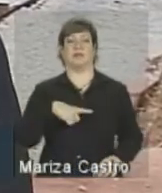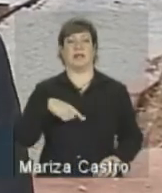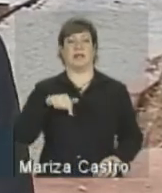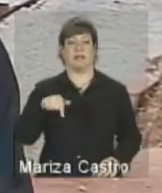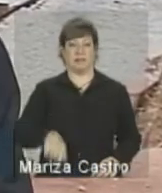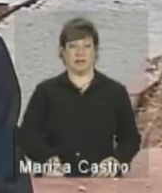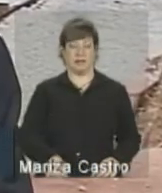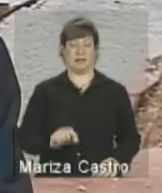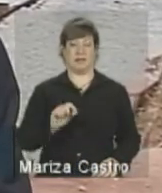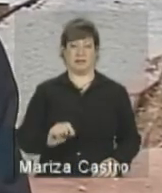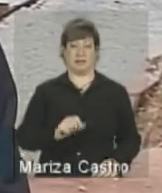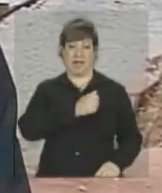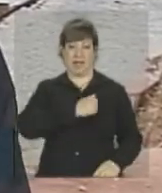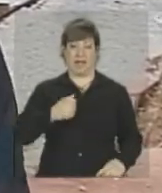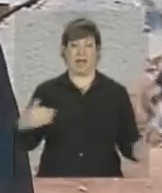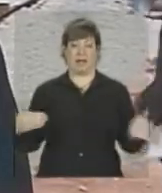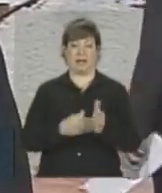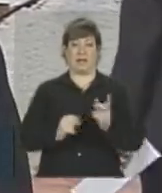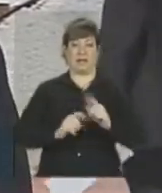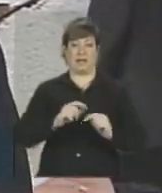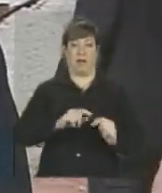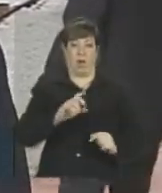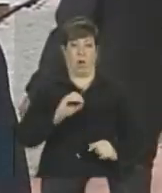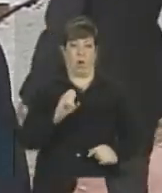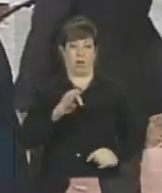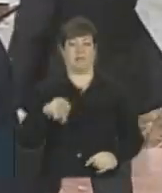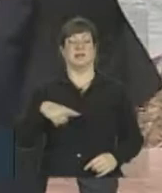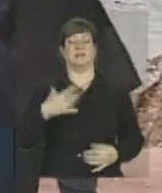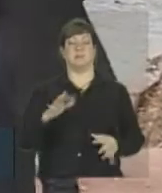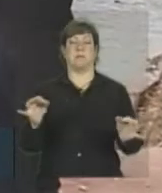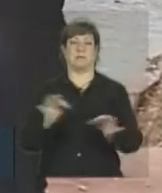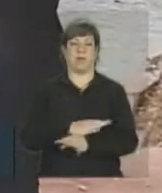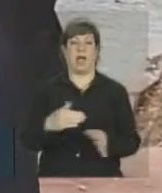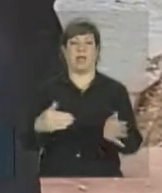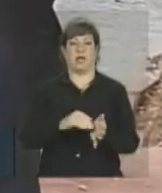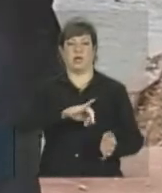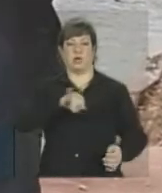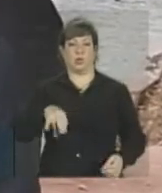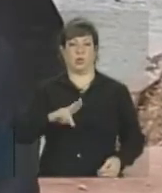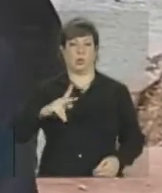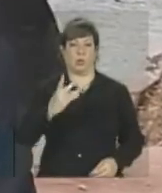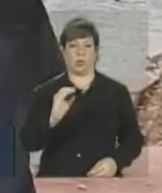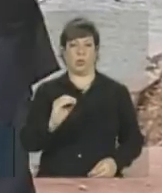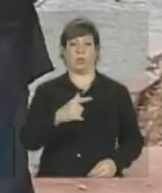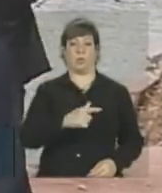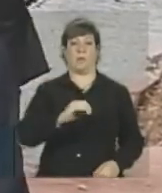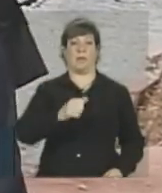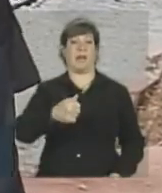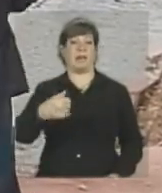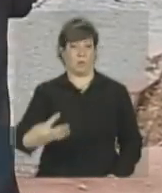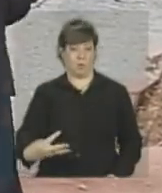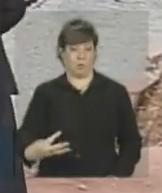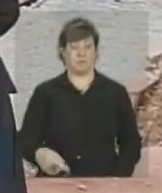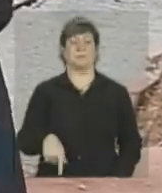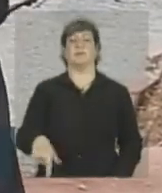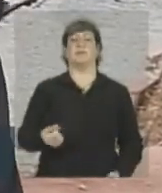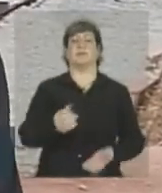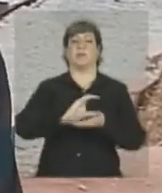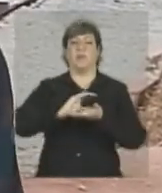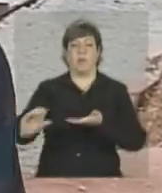a Estrela do Oeste, em São Paulo, deve ficar pronto até julho de 2014. Os